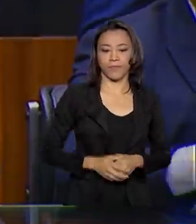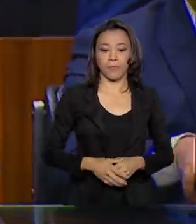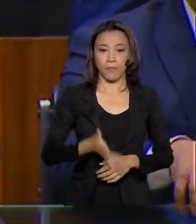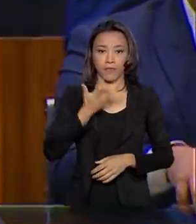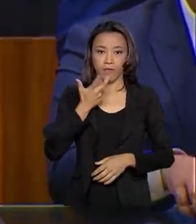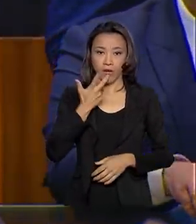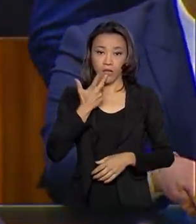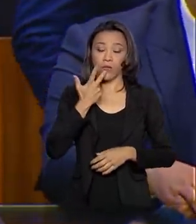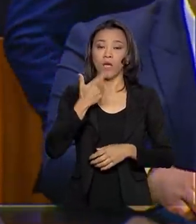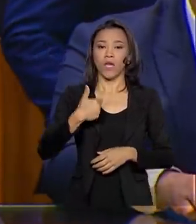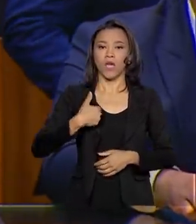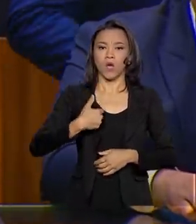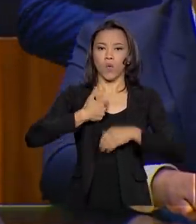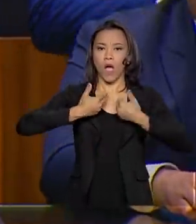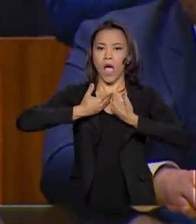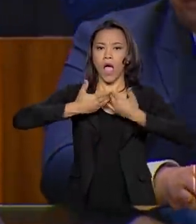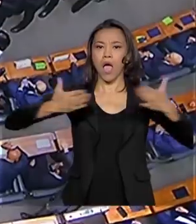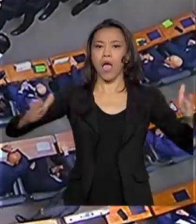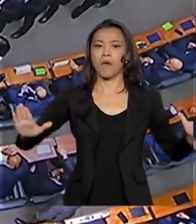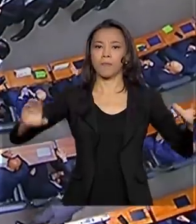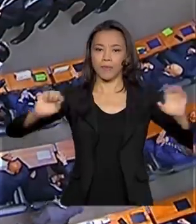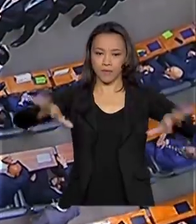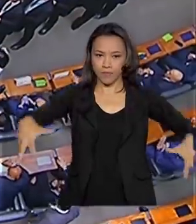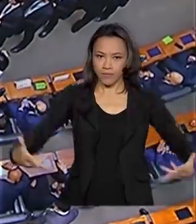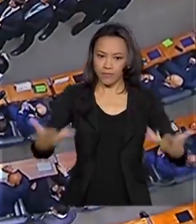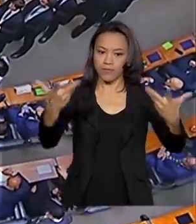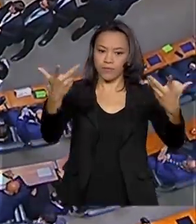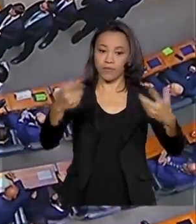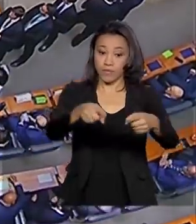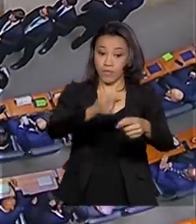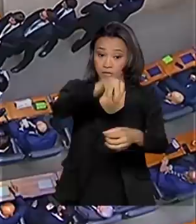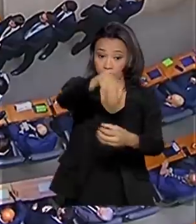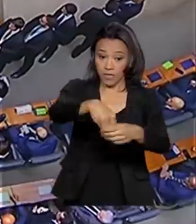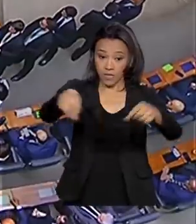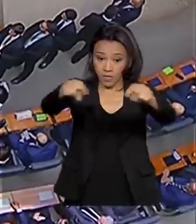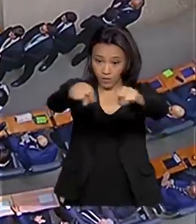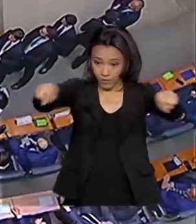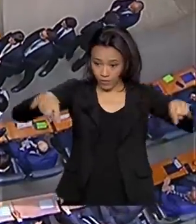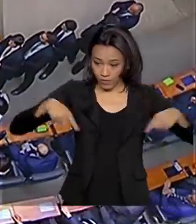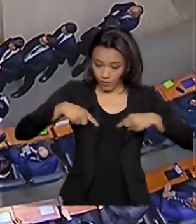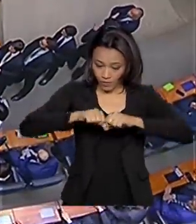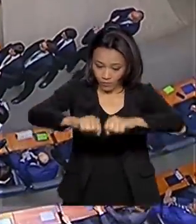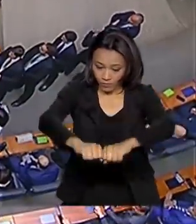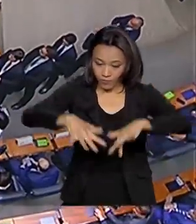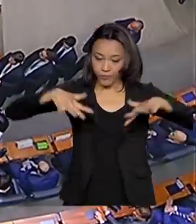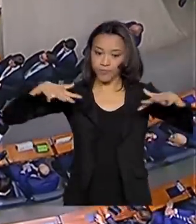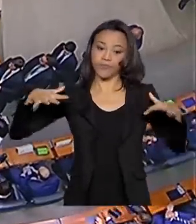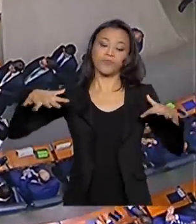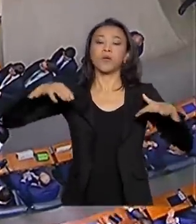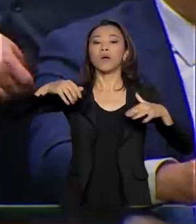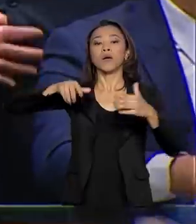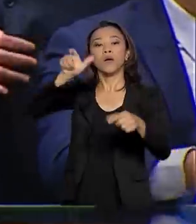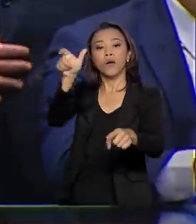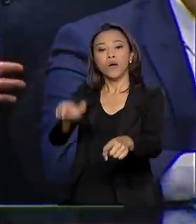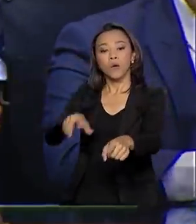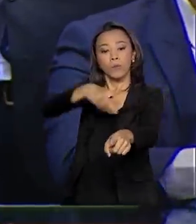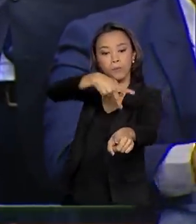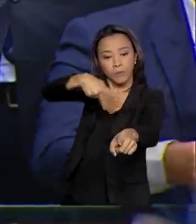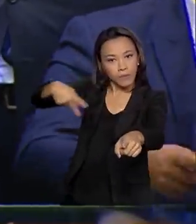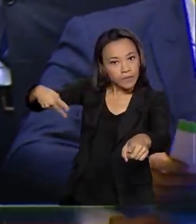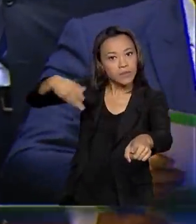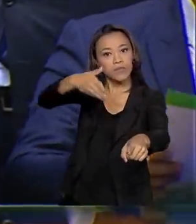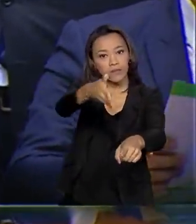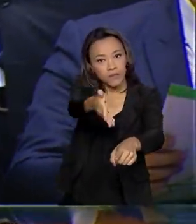Declaro aberta a sessão solene. E do lado de dentro, no plenário da Câmara, o presidente do Congresso Nacional, senador